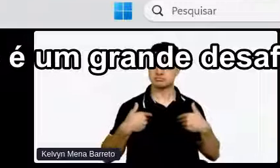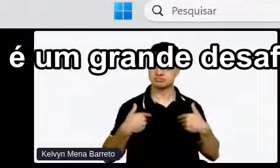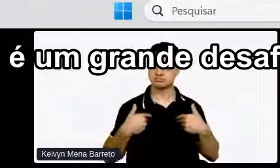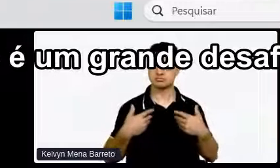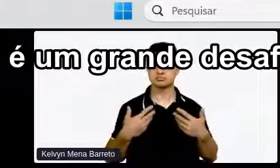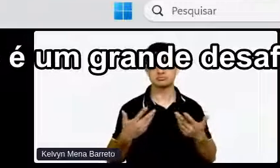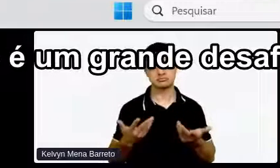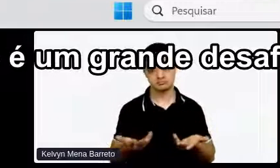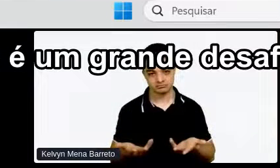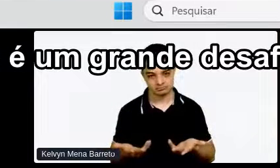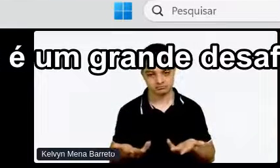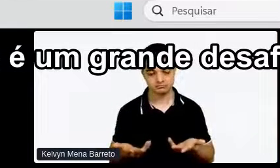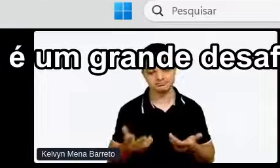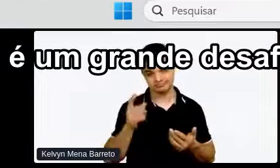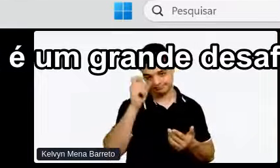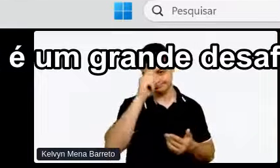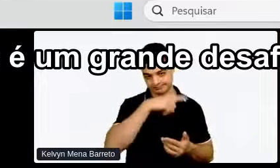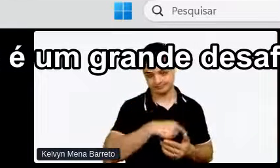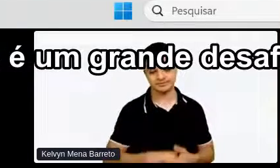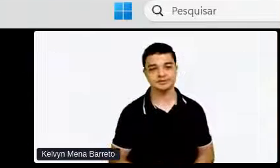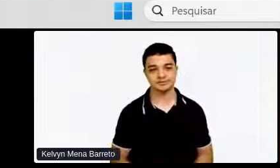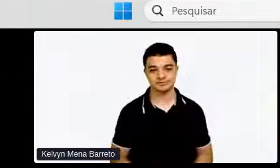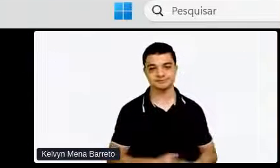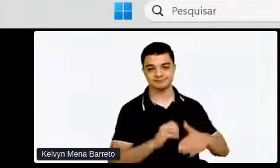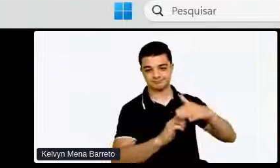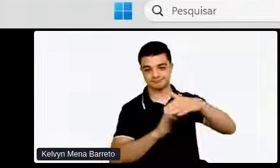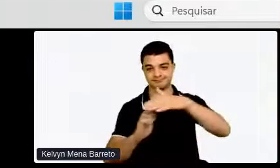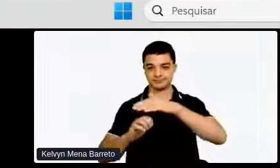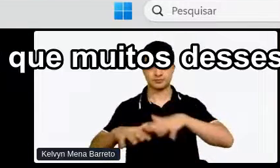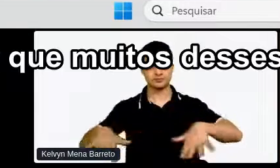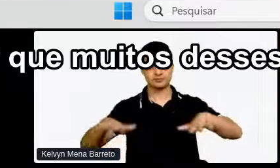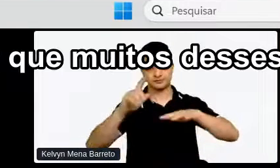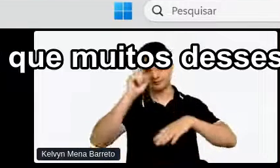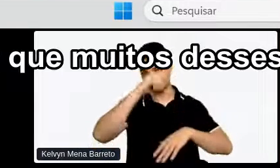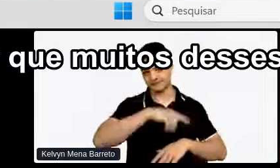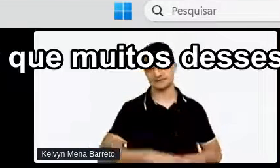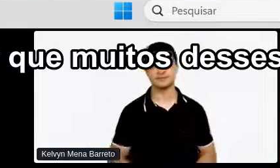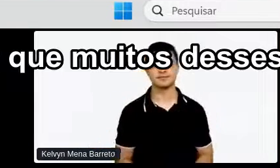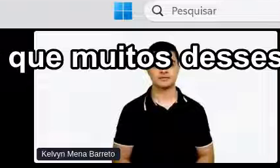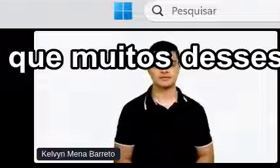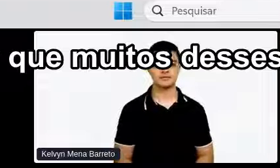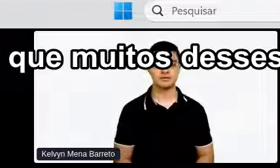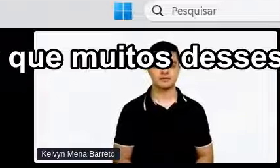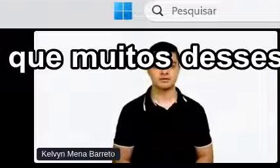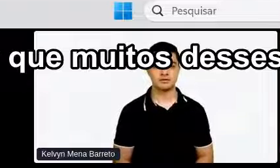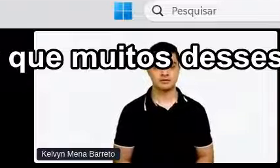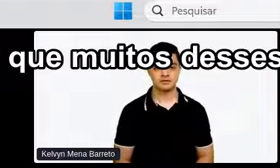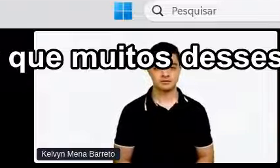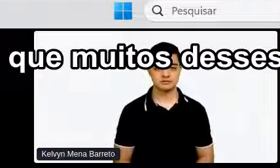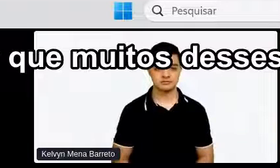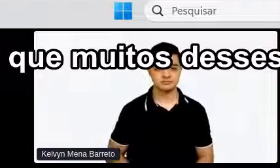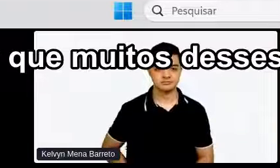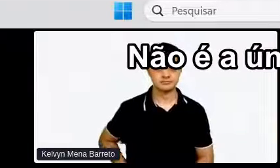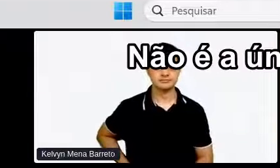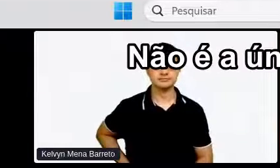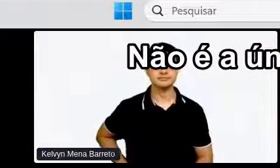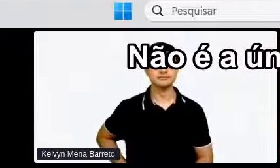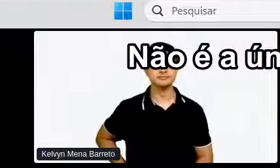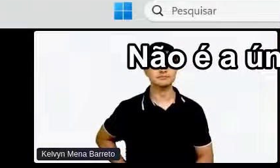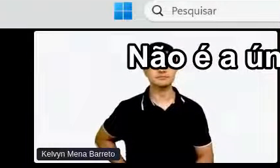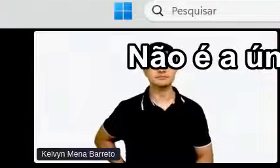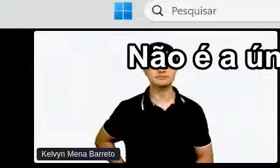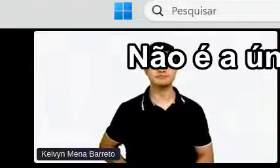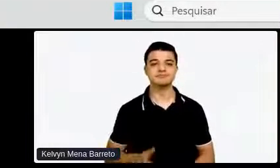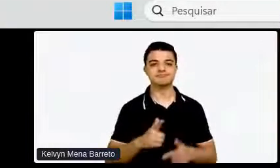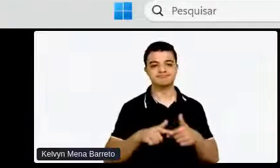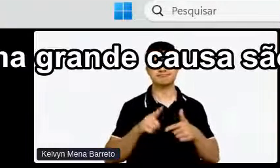E que é um grande desafio Para as organizações E por que que muitos Desses problemas Acontecem Não é a